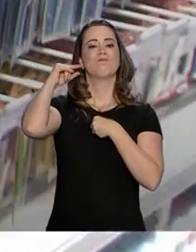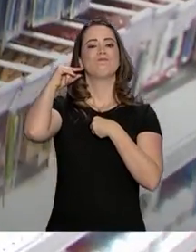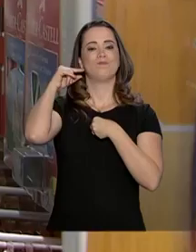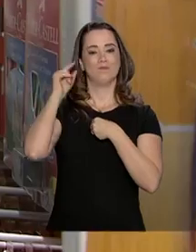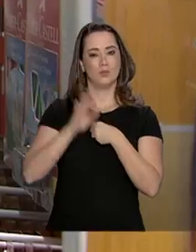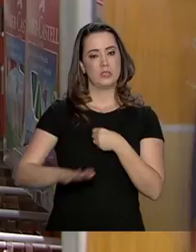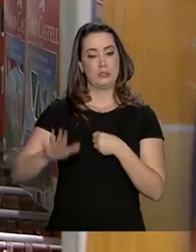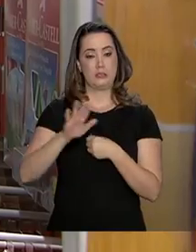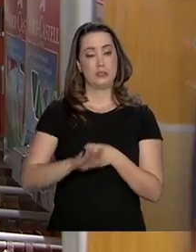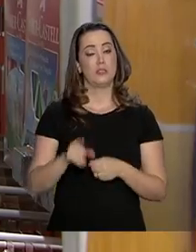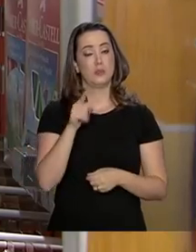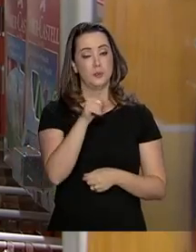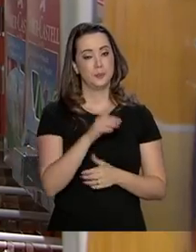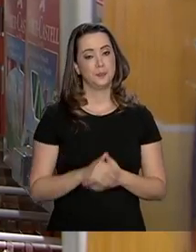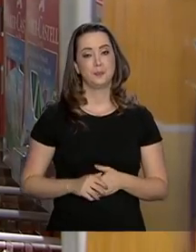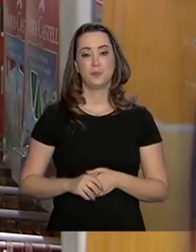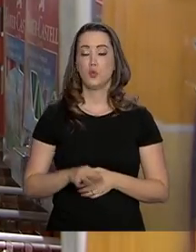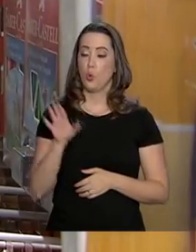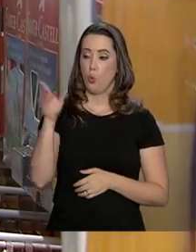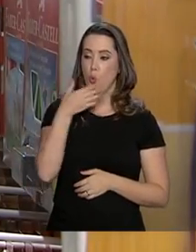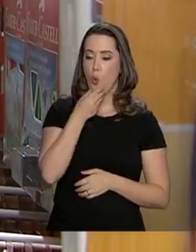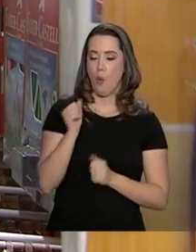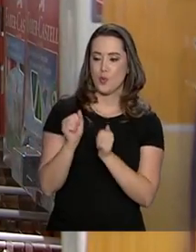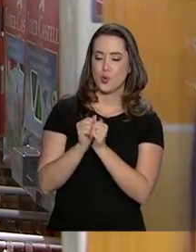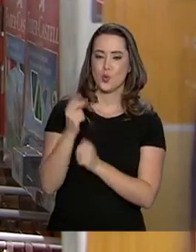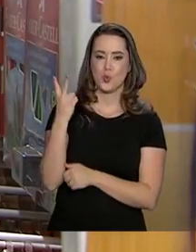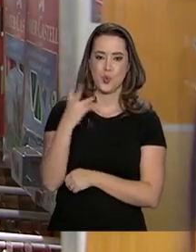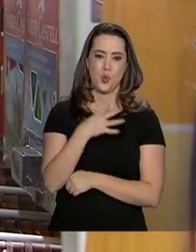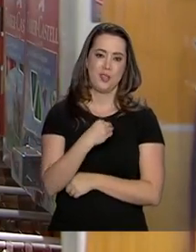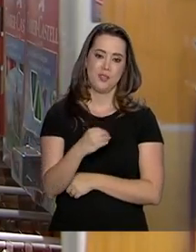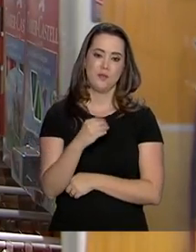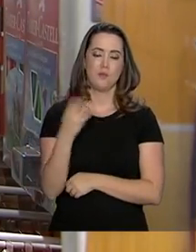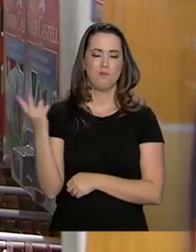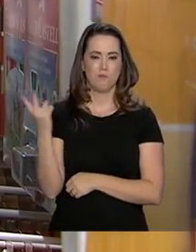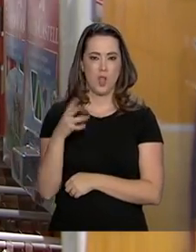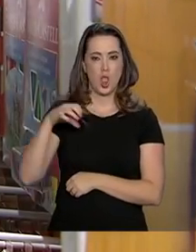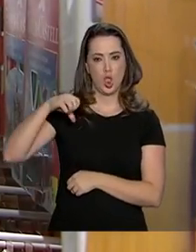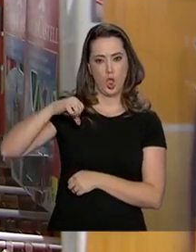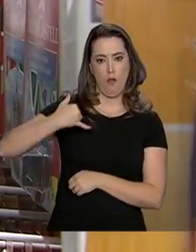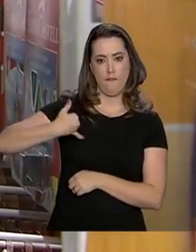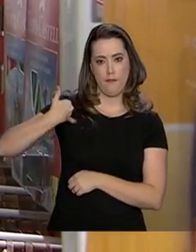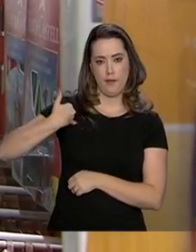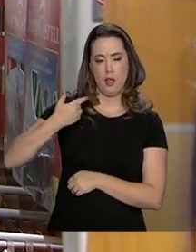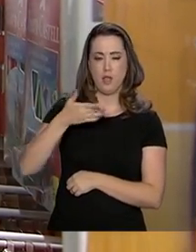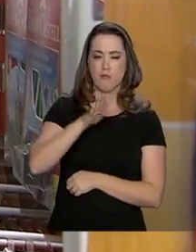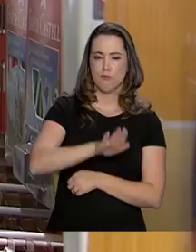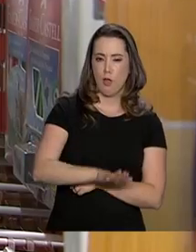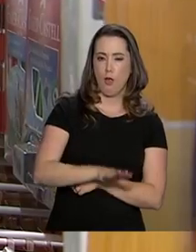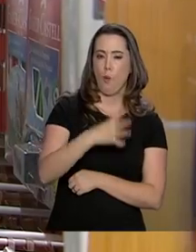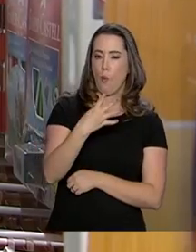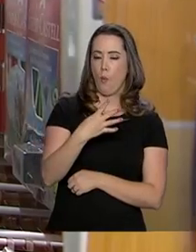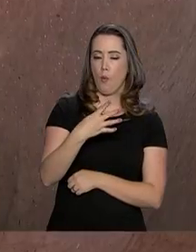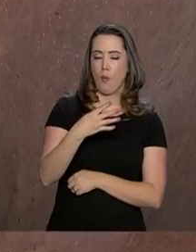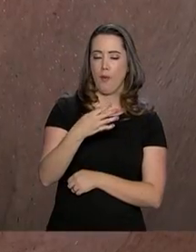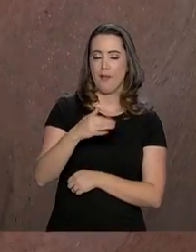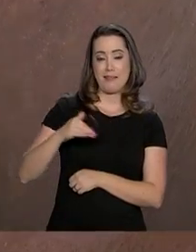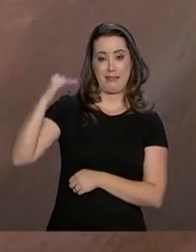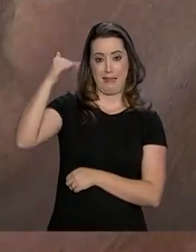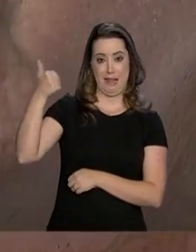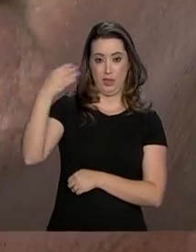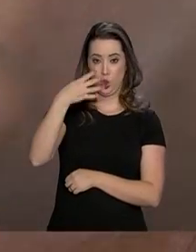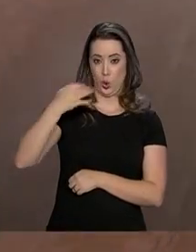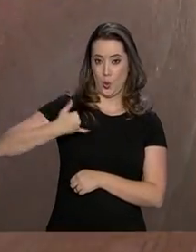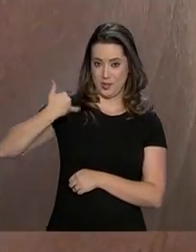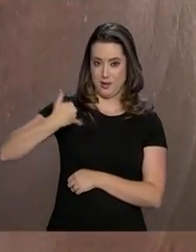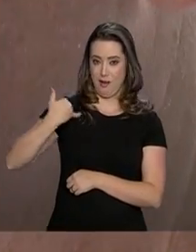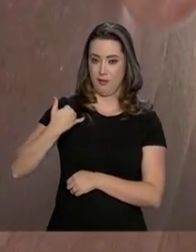crianças. O Luiz veio às compras com as duas filhas, Júlia, de 9 anos, e Ana Luíza, de 14, e garante